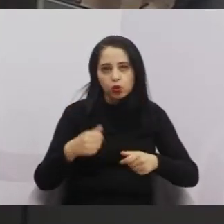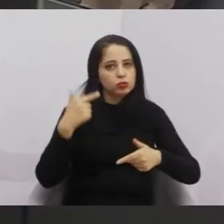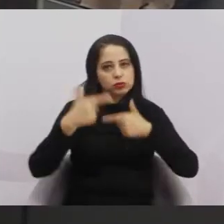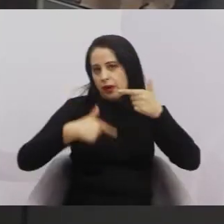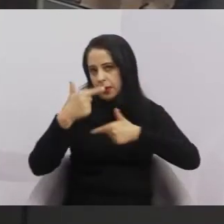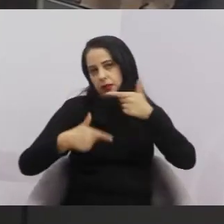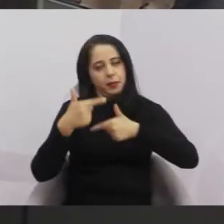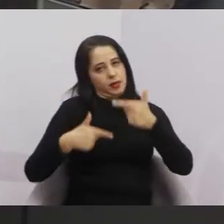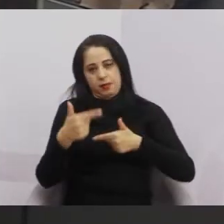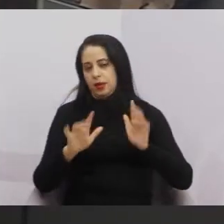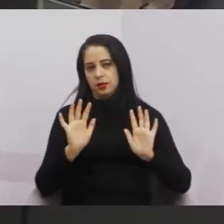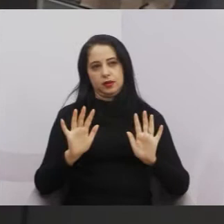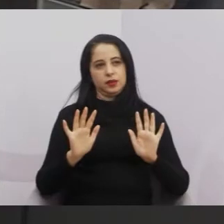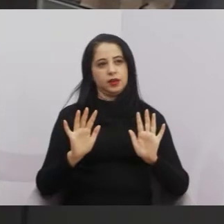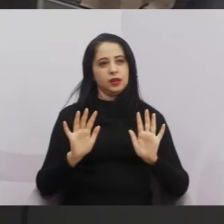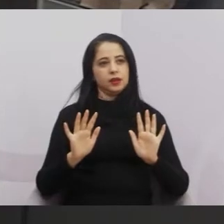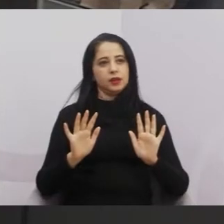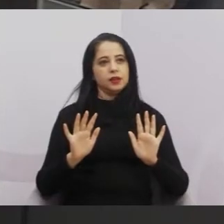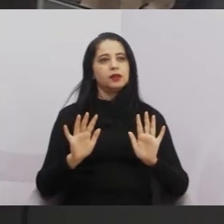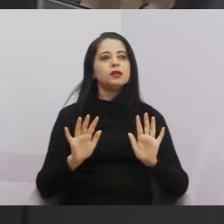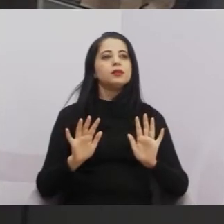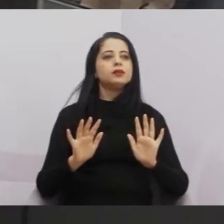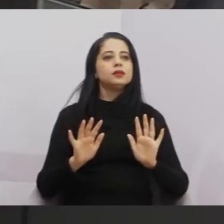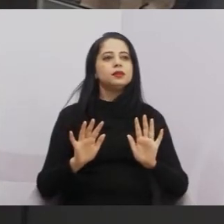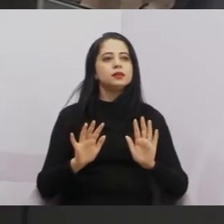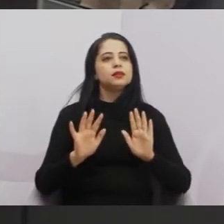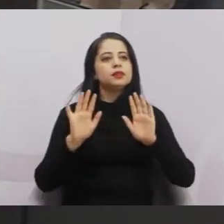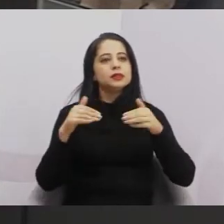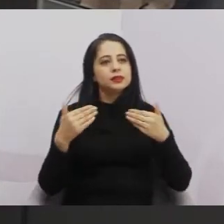menos e o trabalha mais. Aqui, eu acho que tem que ser